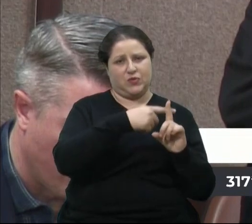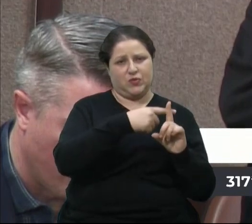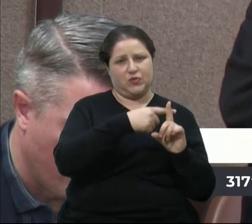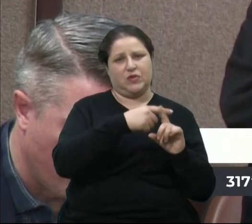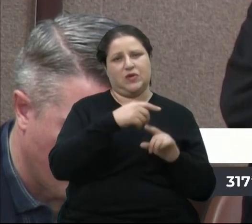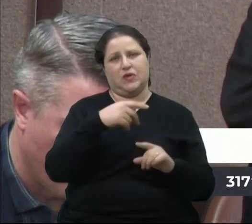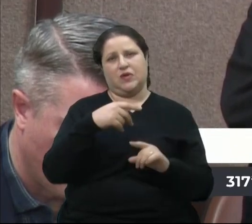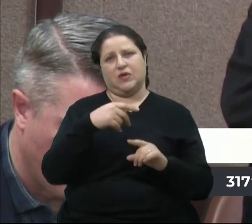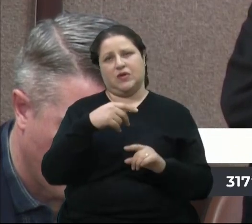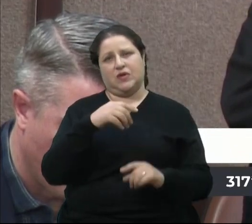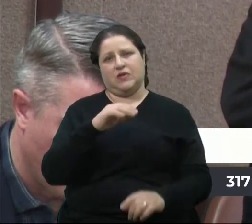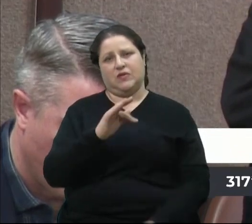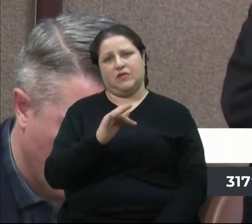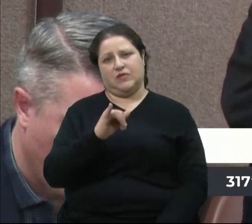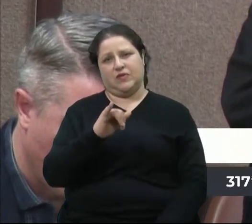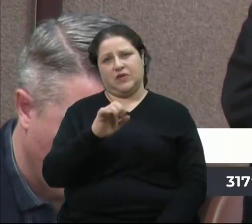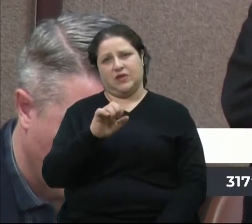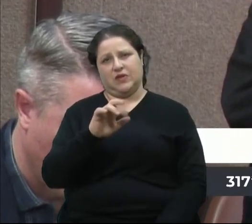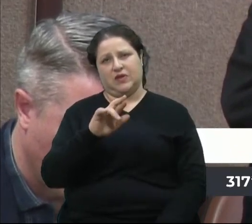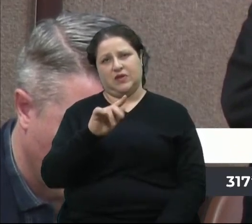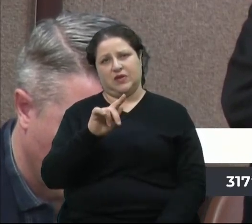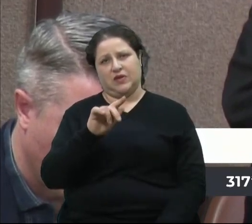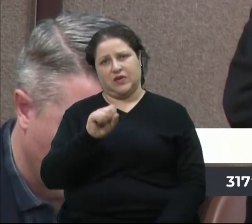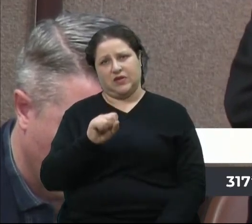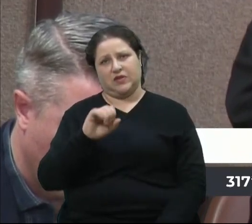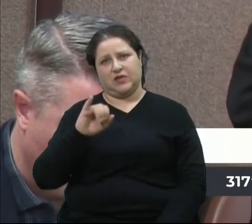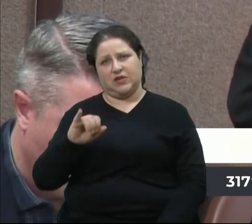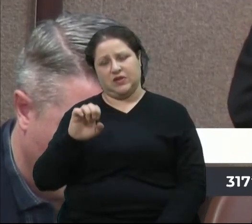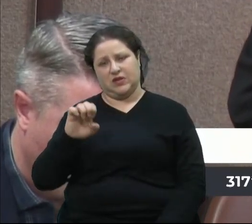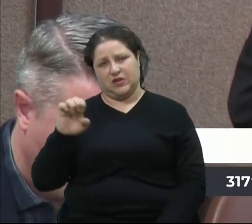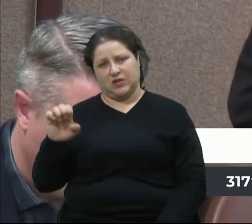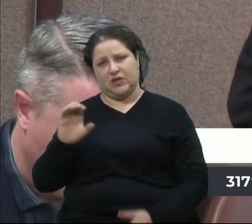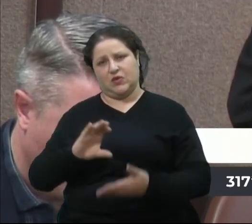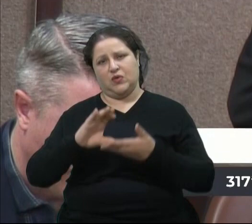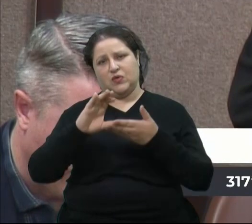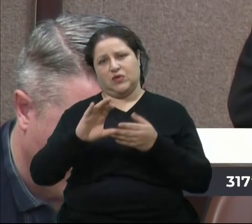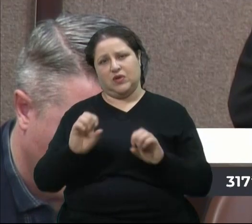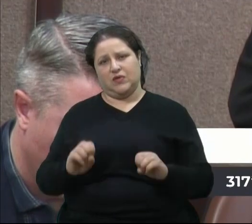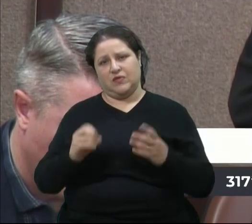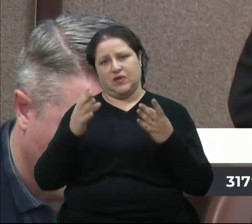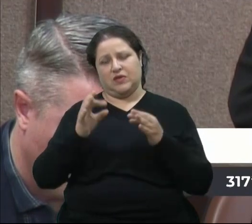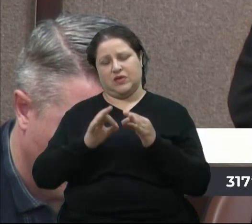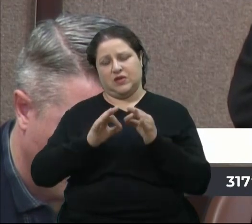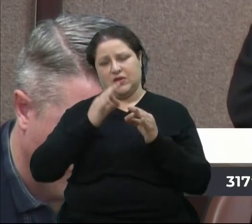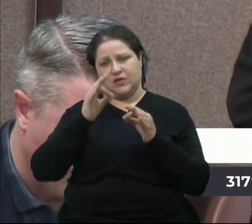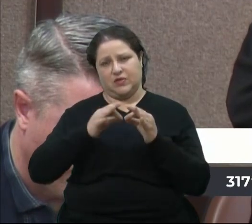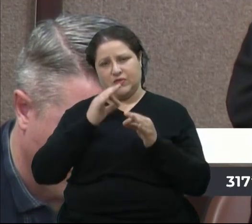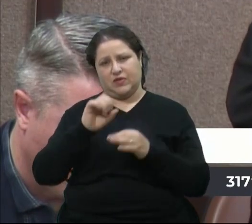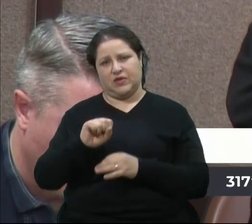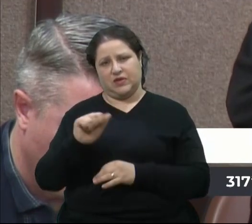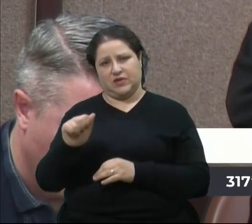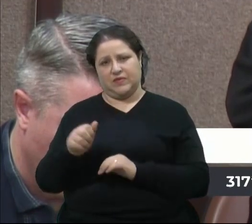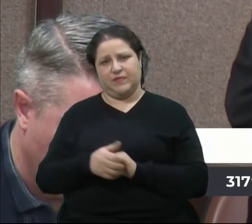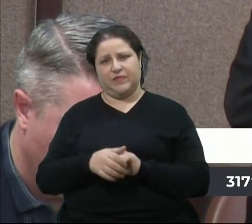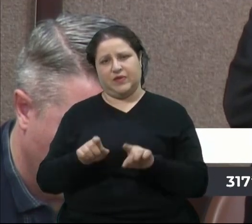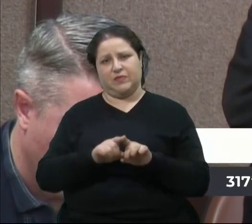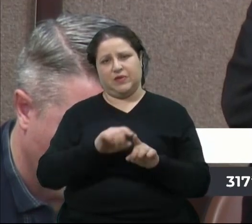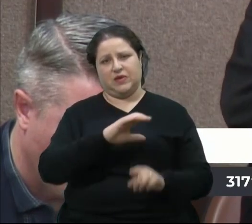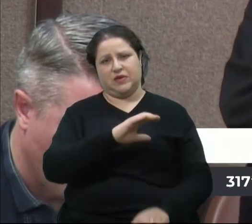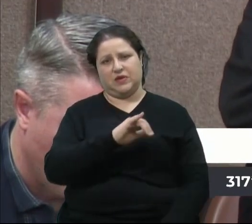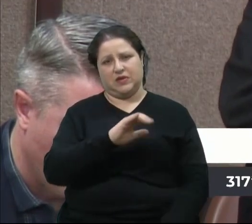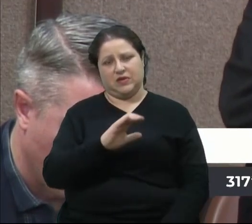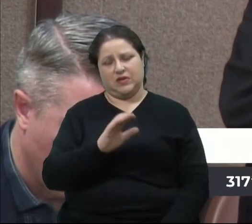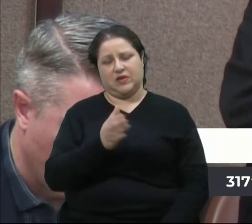Fiergs, Citec, LIDE, IEE e Conselho da Festa da Uva, SA. Além de SIC, Cimex,